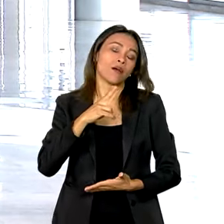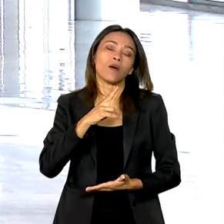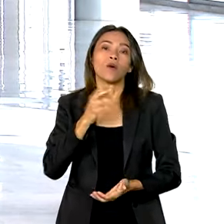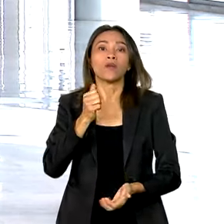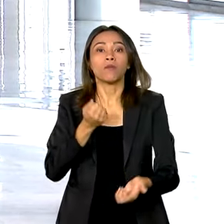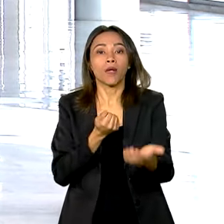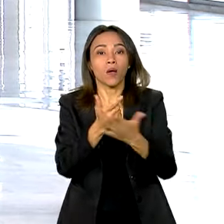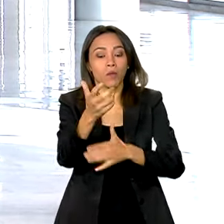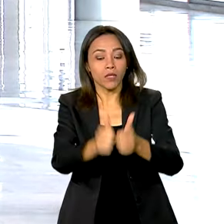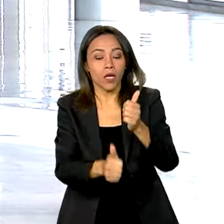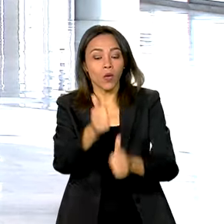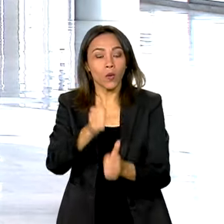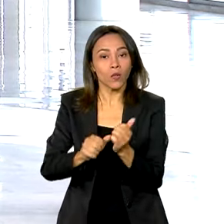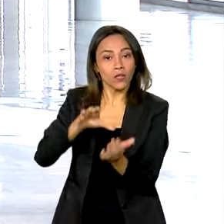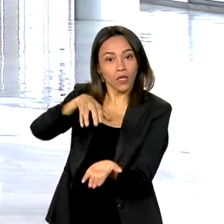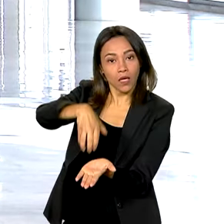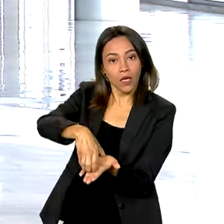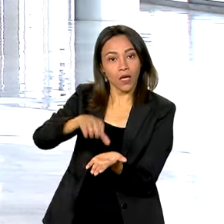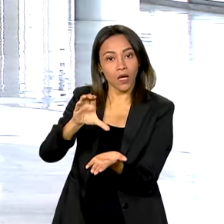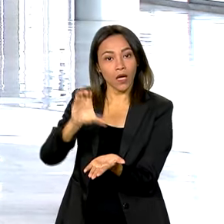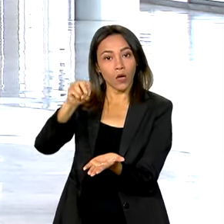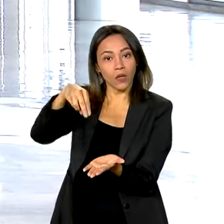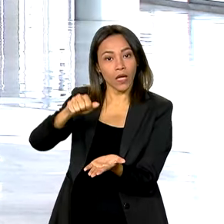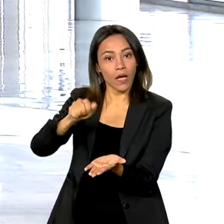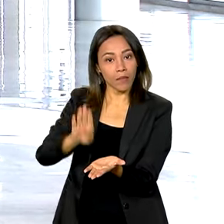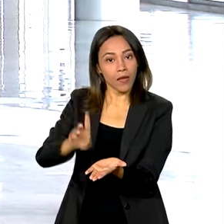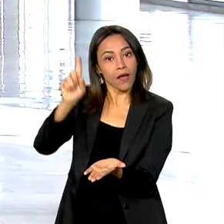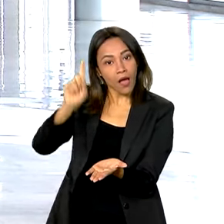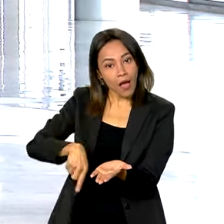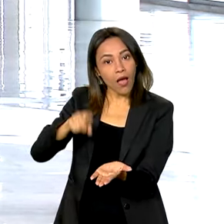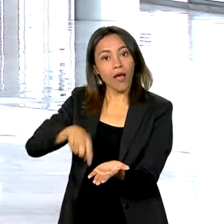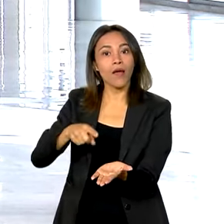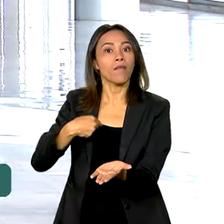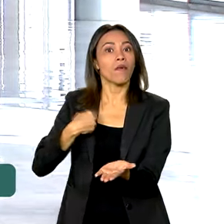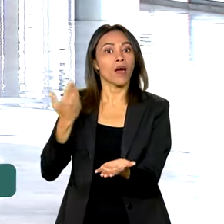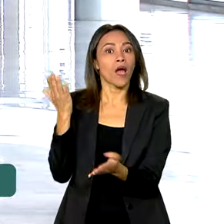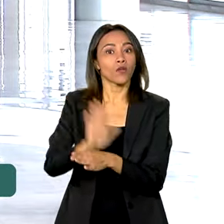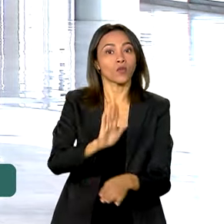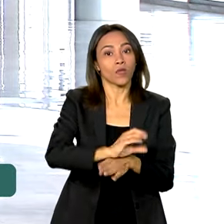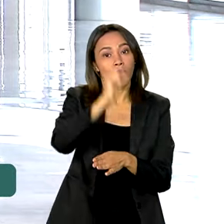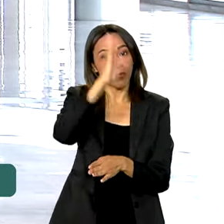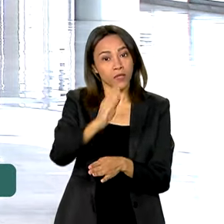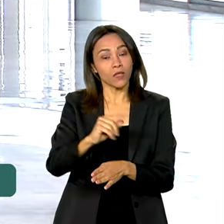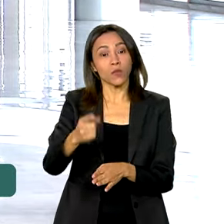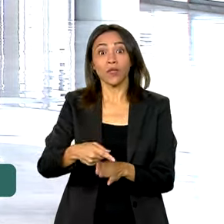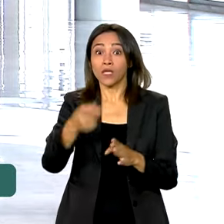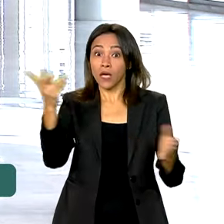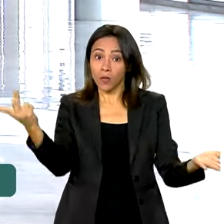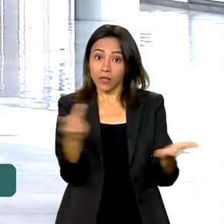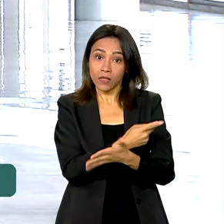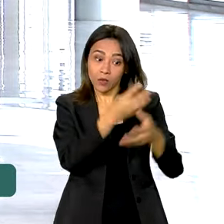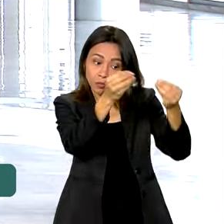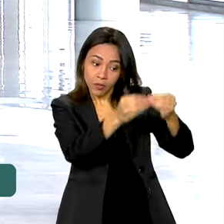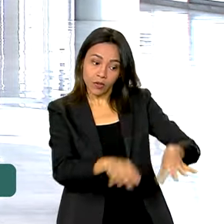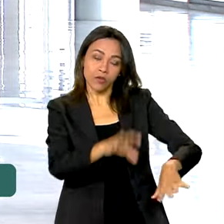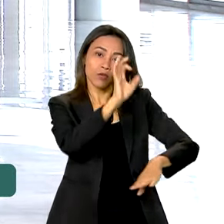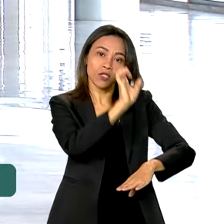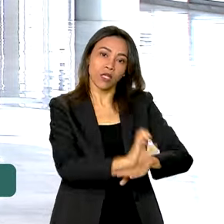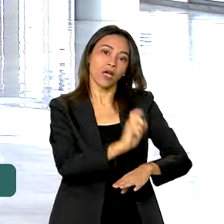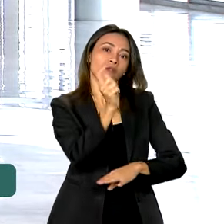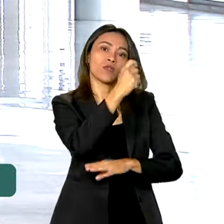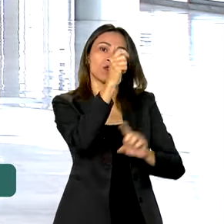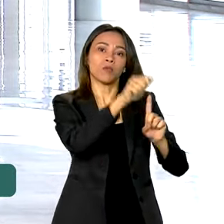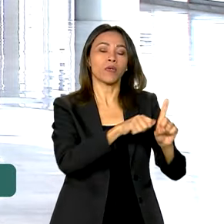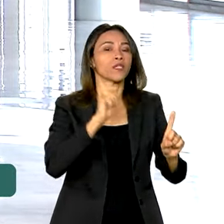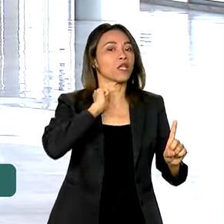foi tomada para garantir o abastecimento do país após o desastre climático que afetou o Rio Grande do Sul entre abril